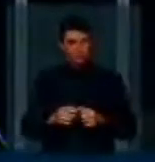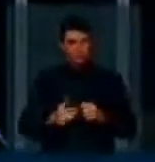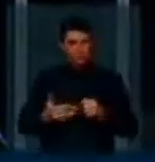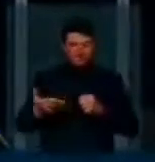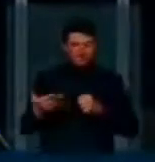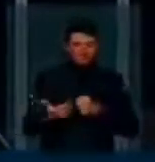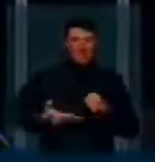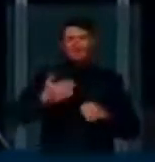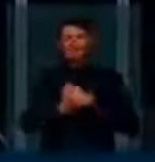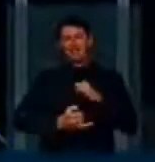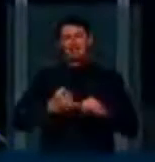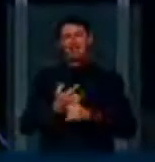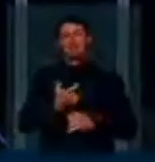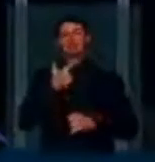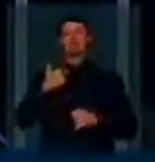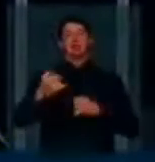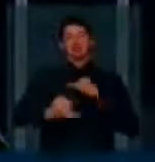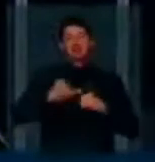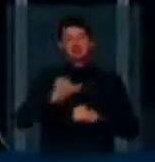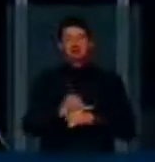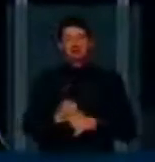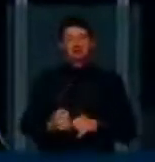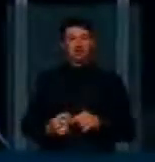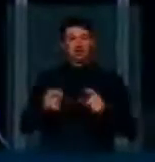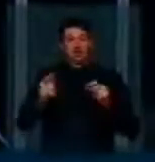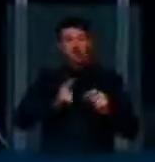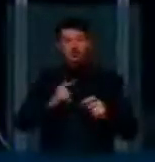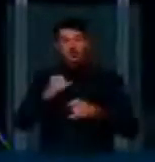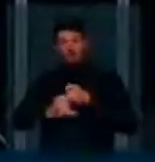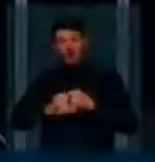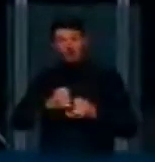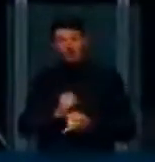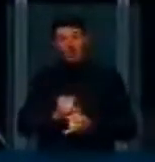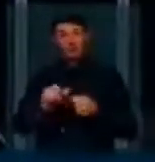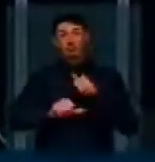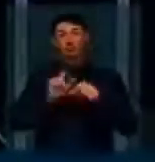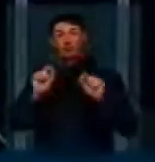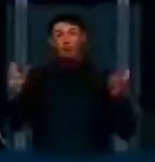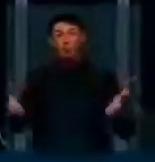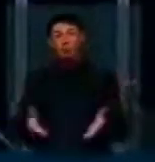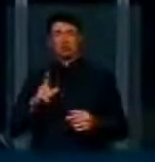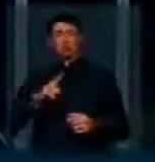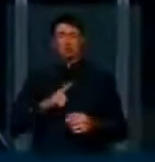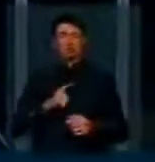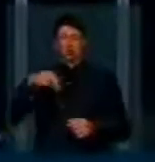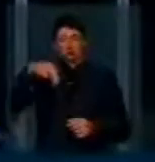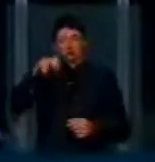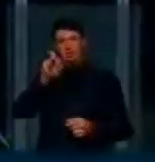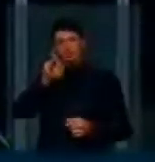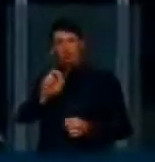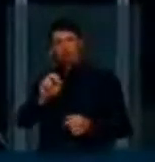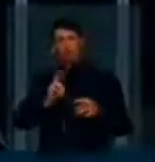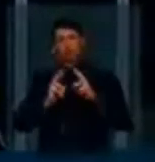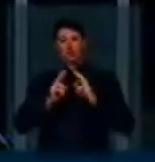essência da internet, ao espírito da internet, ao que fez com que a internet se tornasse o que ela é hoje, a neutralidade da rede, e eu vou